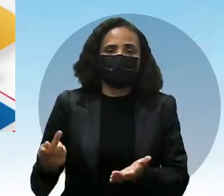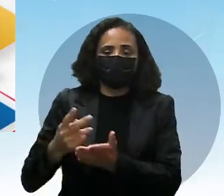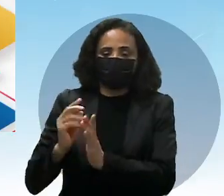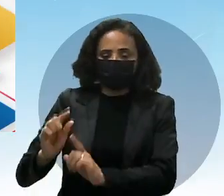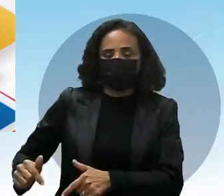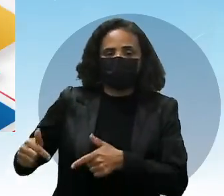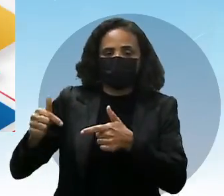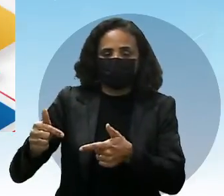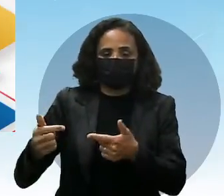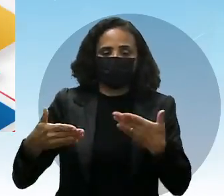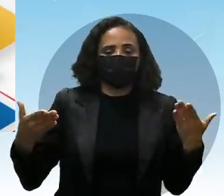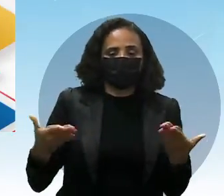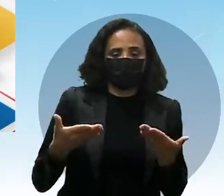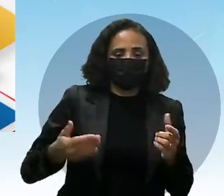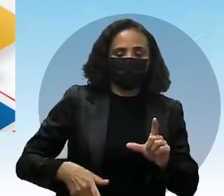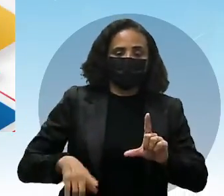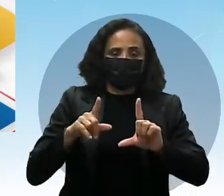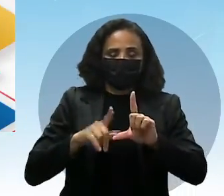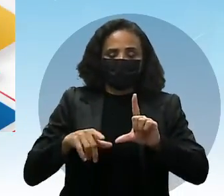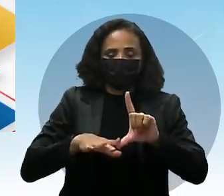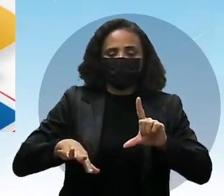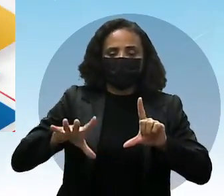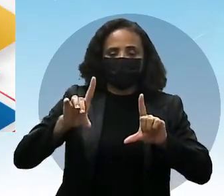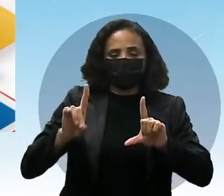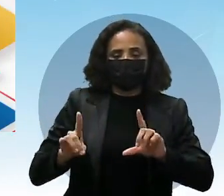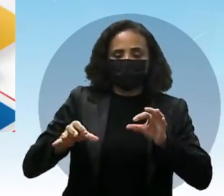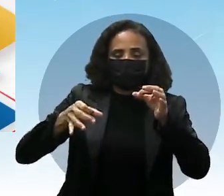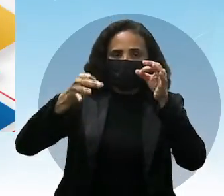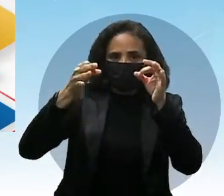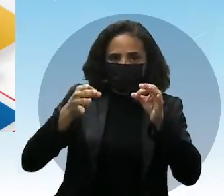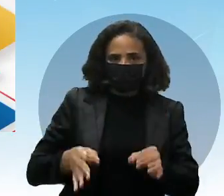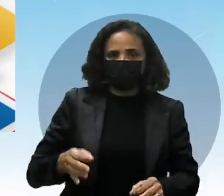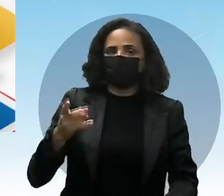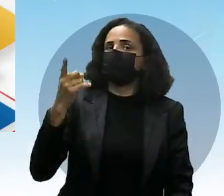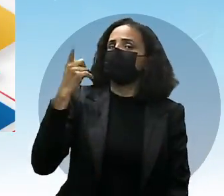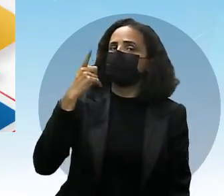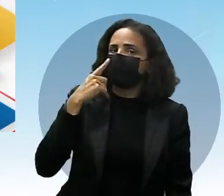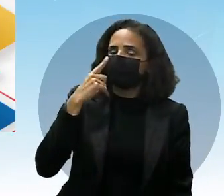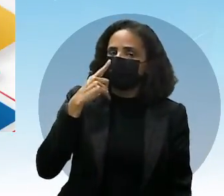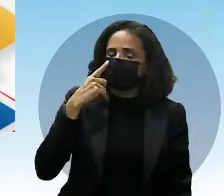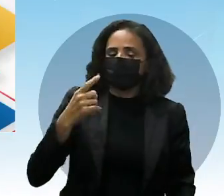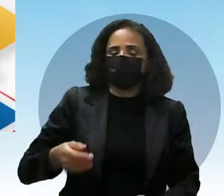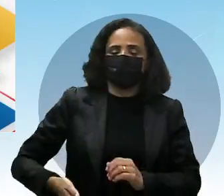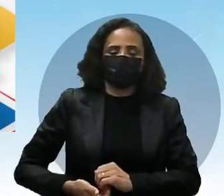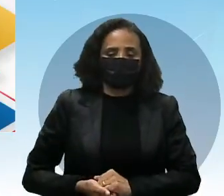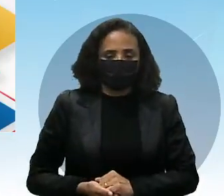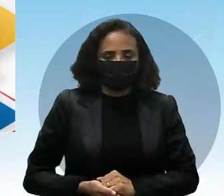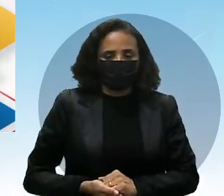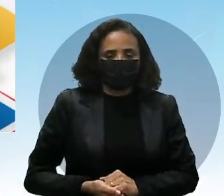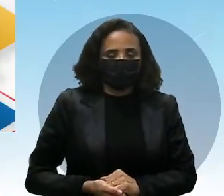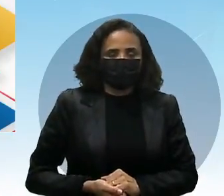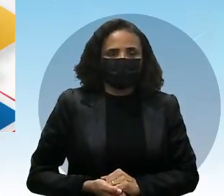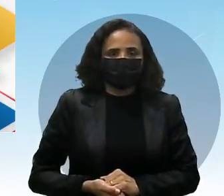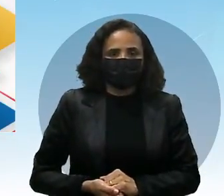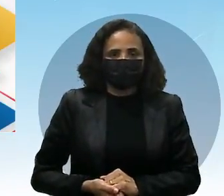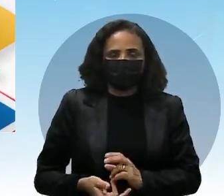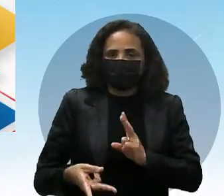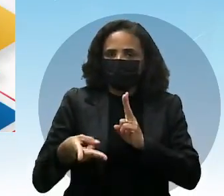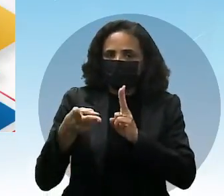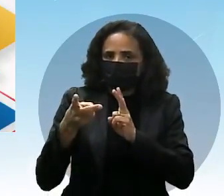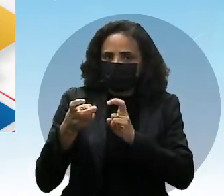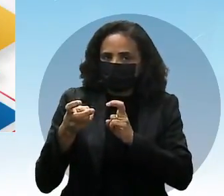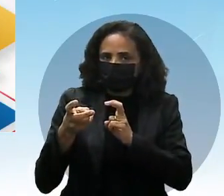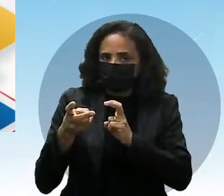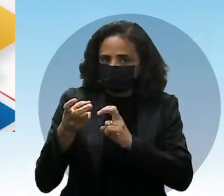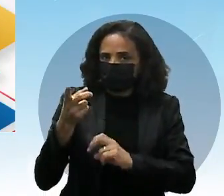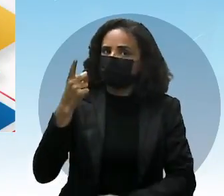eu vou usar, what do you do? Certo? Letra D. Então, percebam